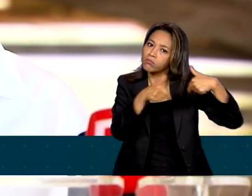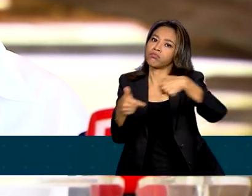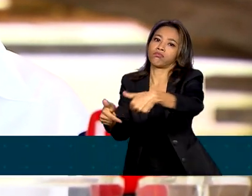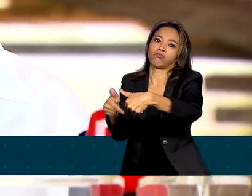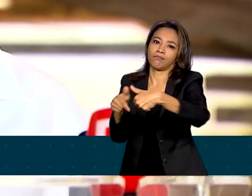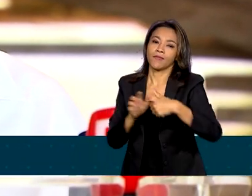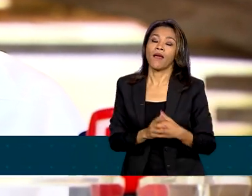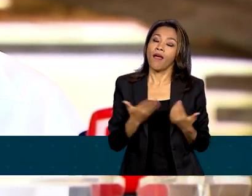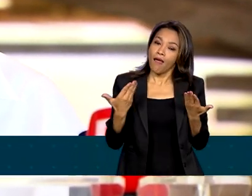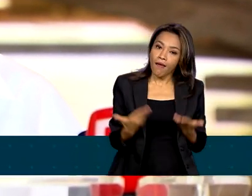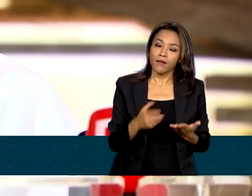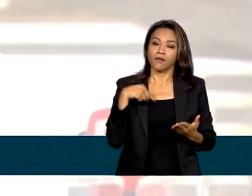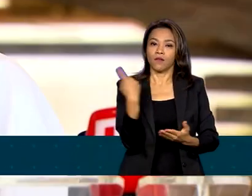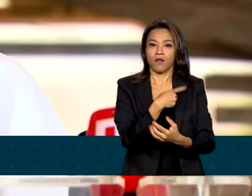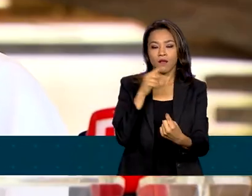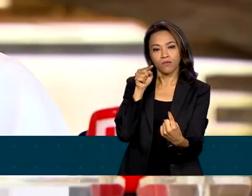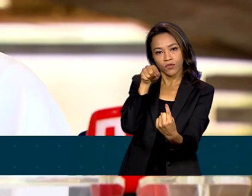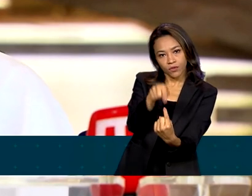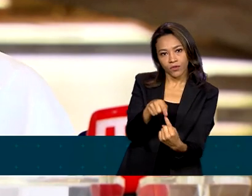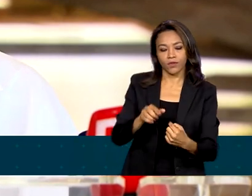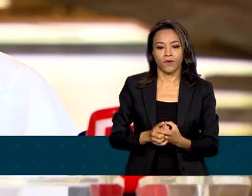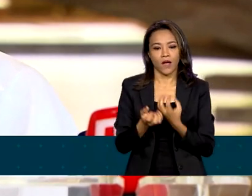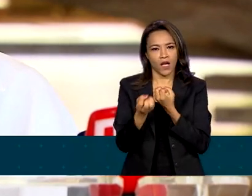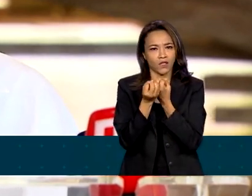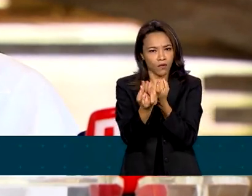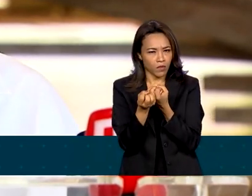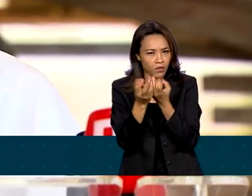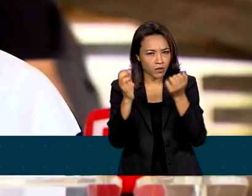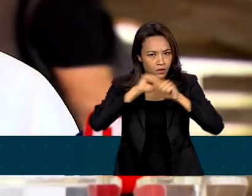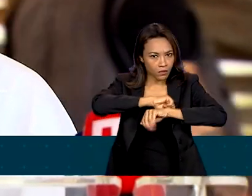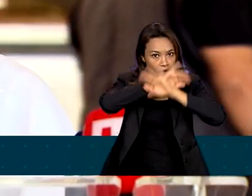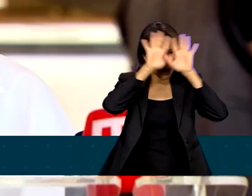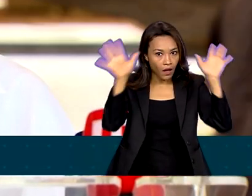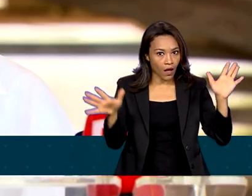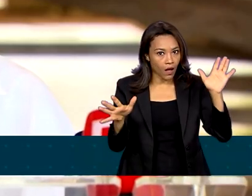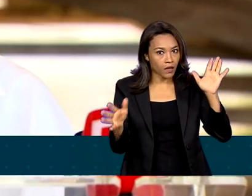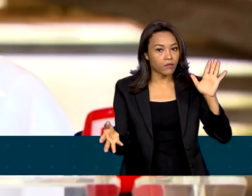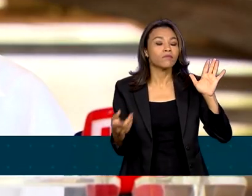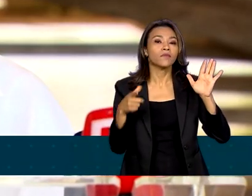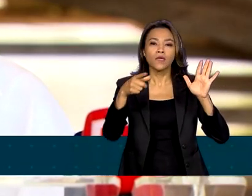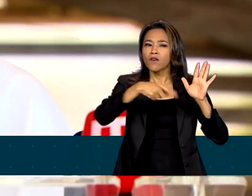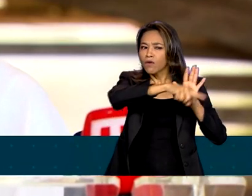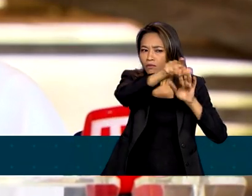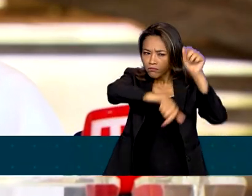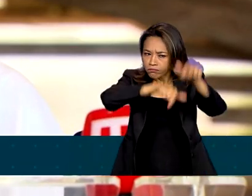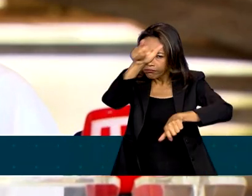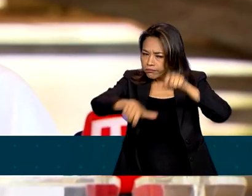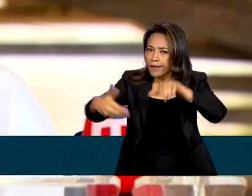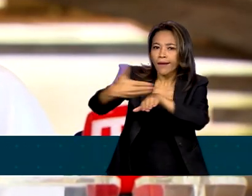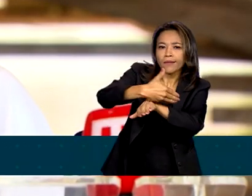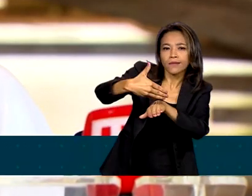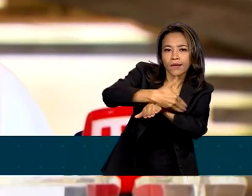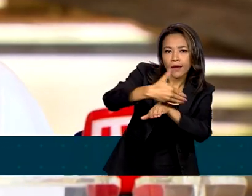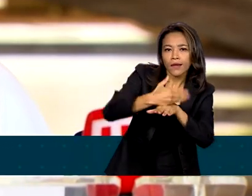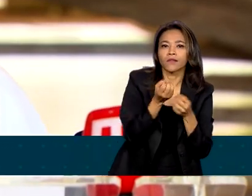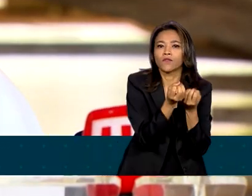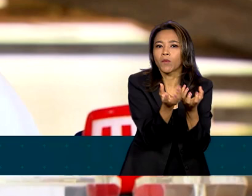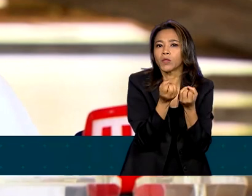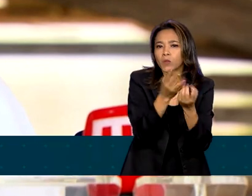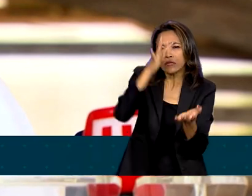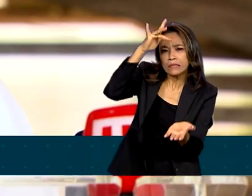Esse é o nosso objetivo. Os dados são transparentes, as pessoas têm acesso aos dados em tempo real,